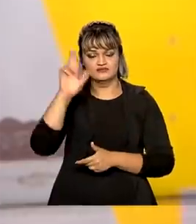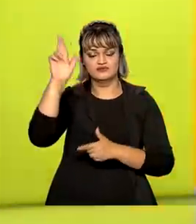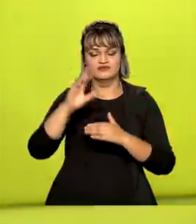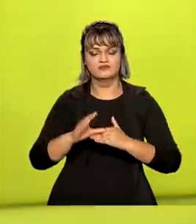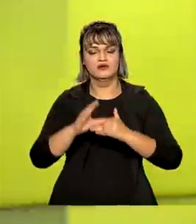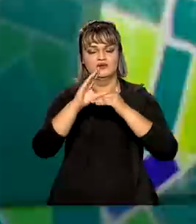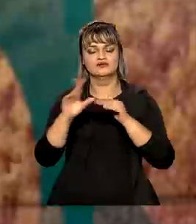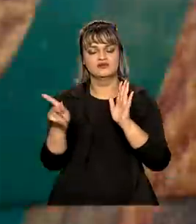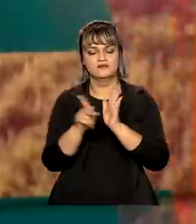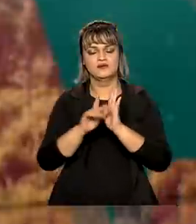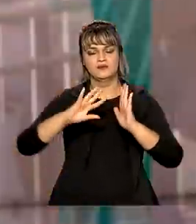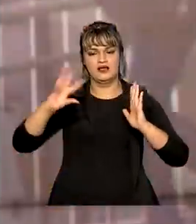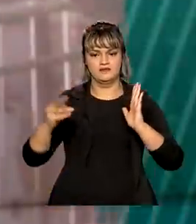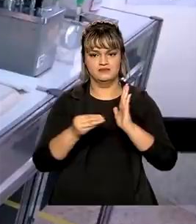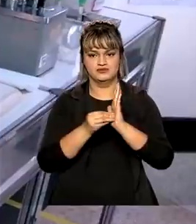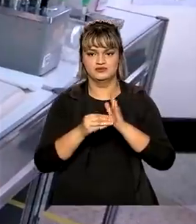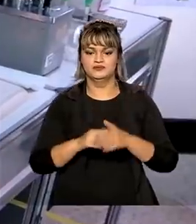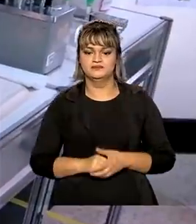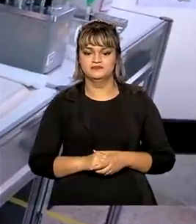Conselho da Amazônia Legal.